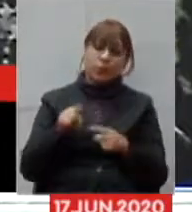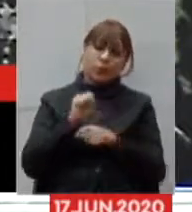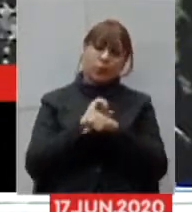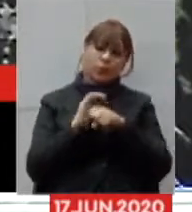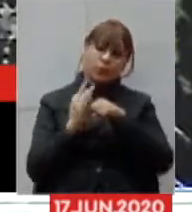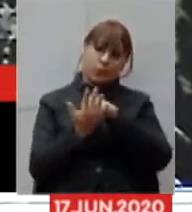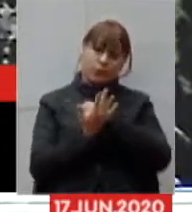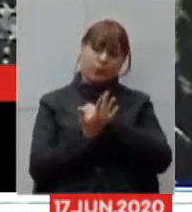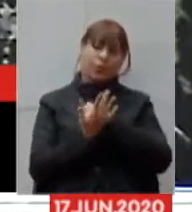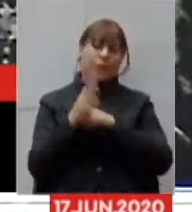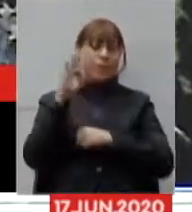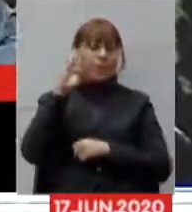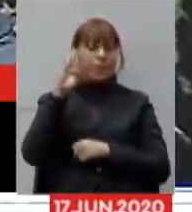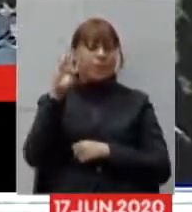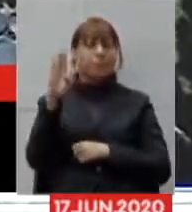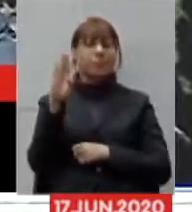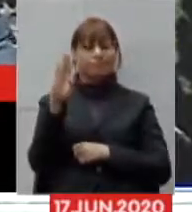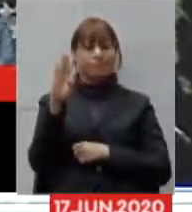principalmente